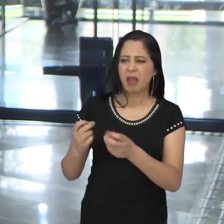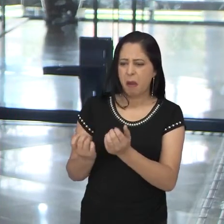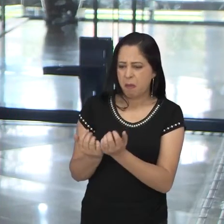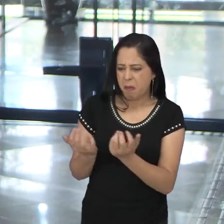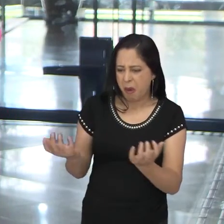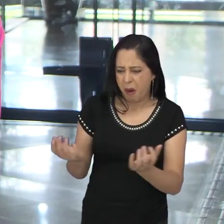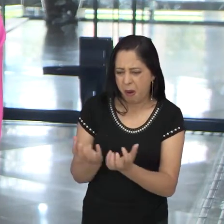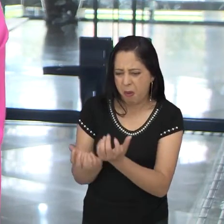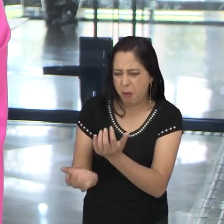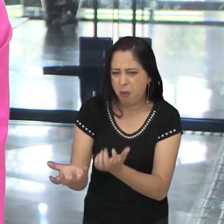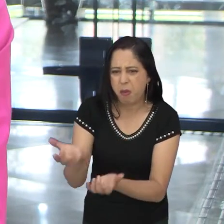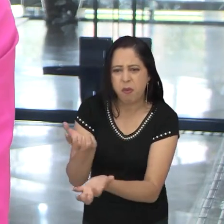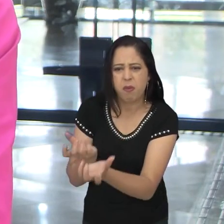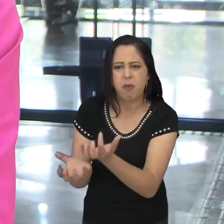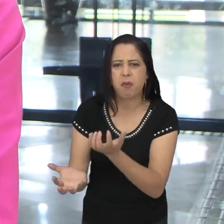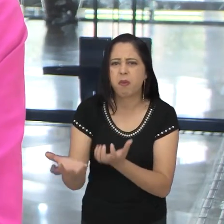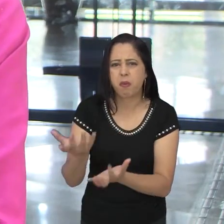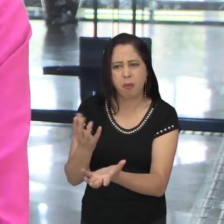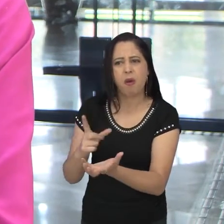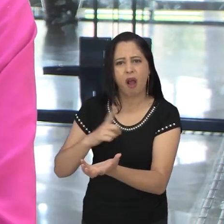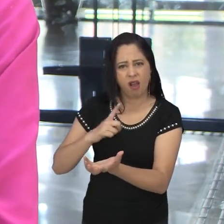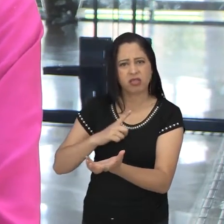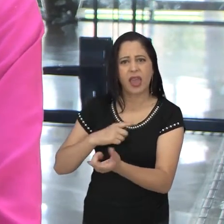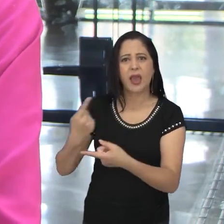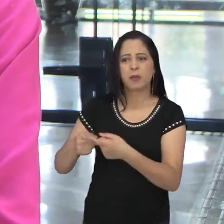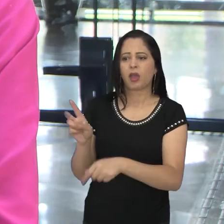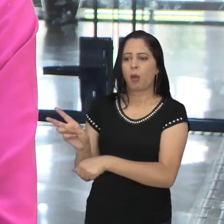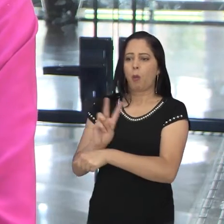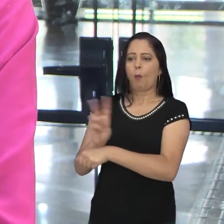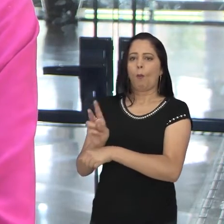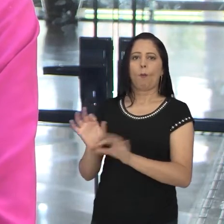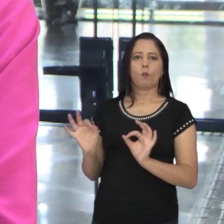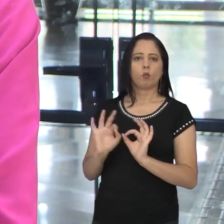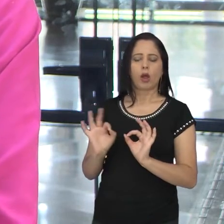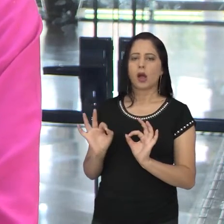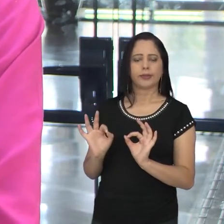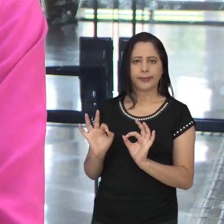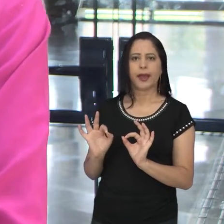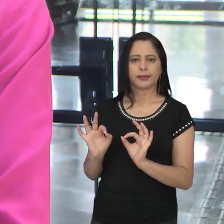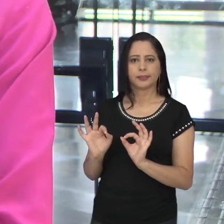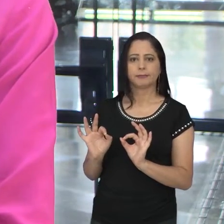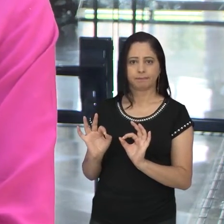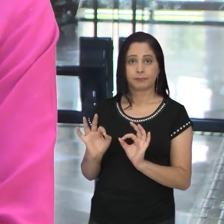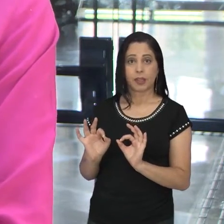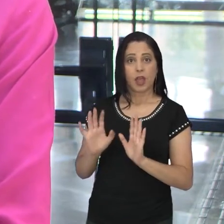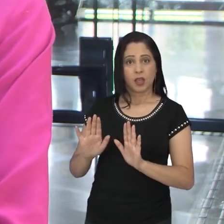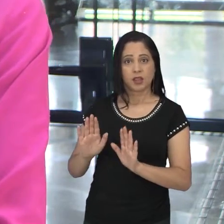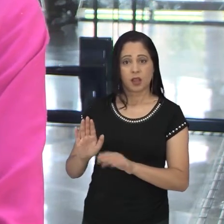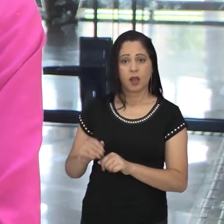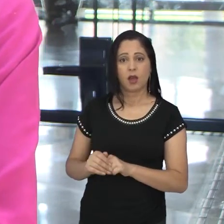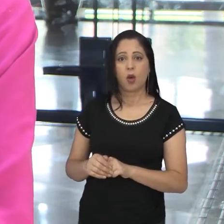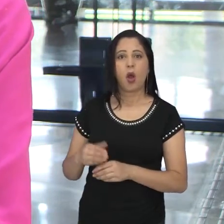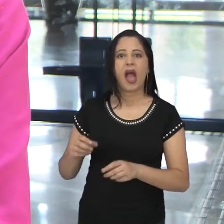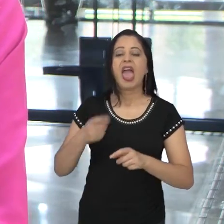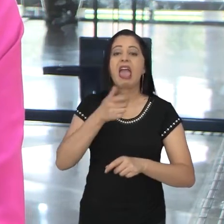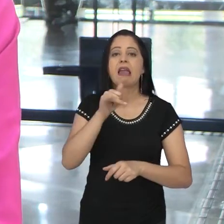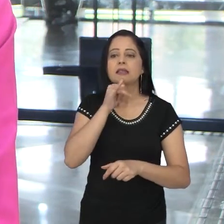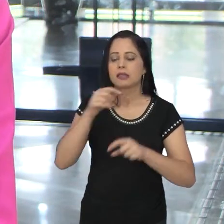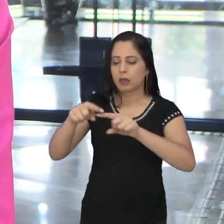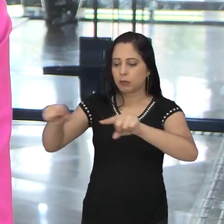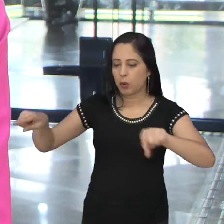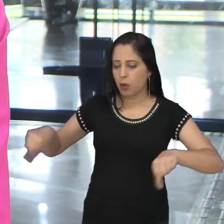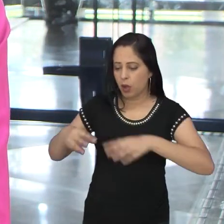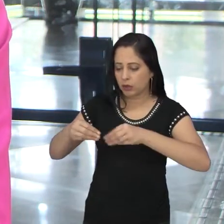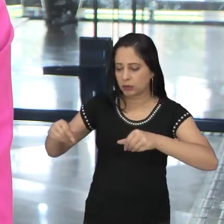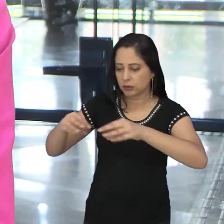funcionando muito bem são as queimadas, né, porque não tem fiscalização, é o modo mais fácil de você limpar